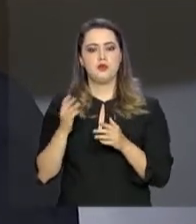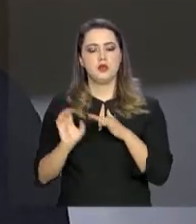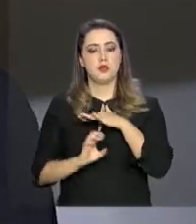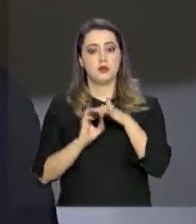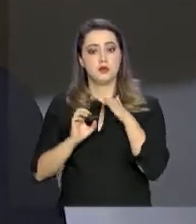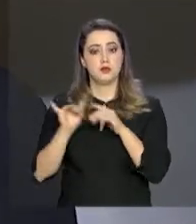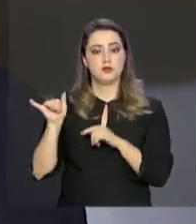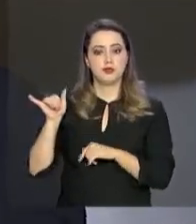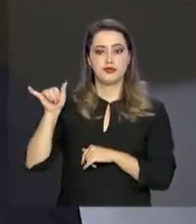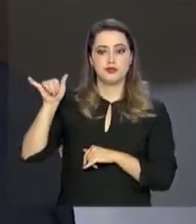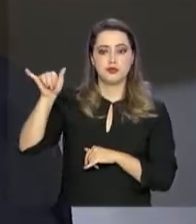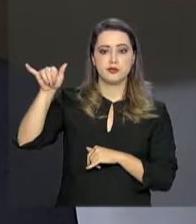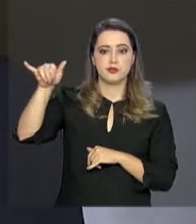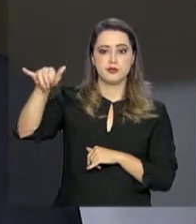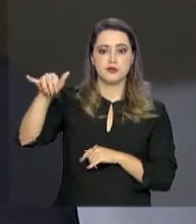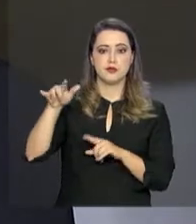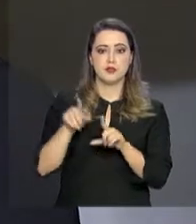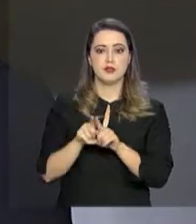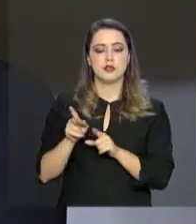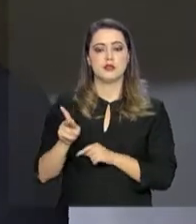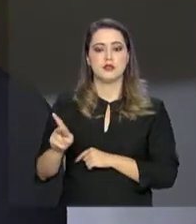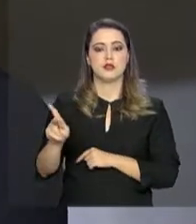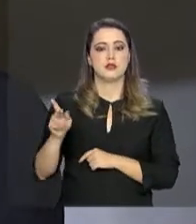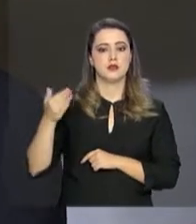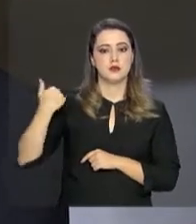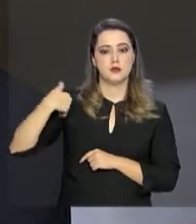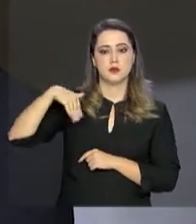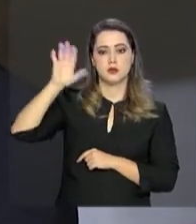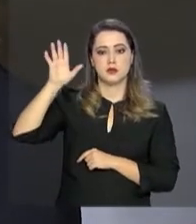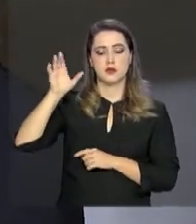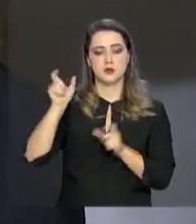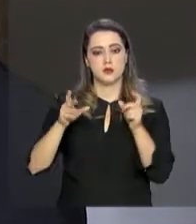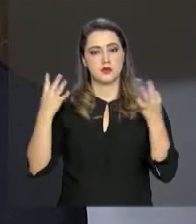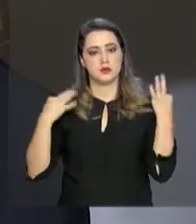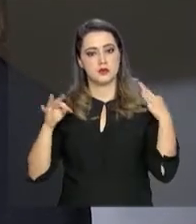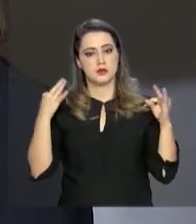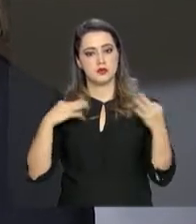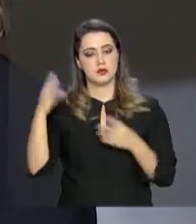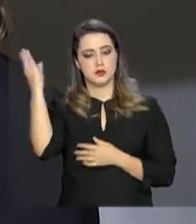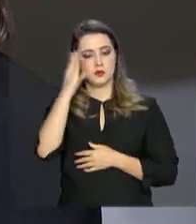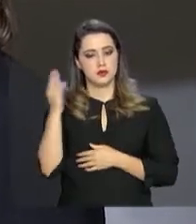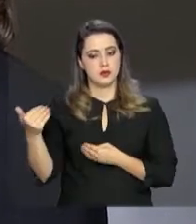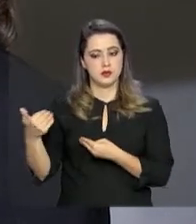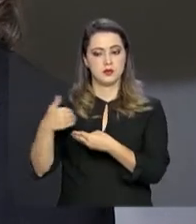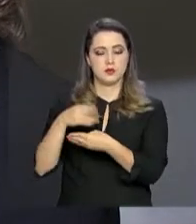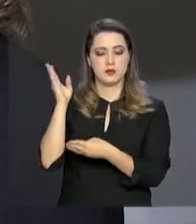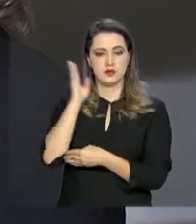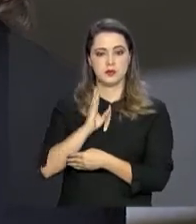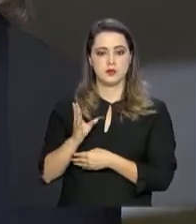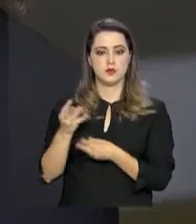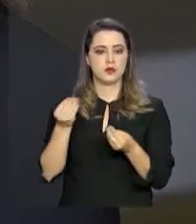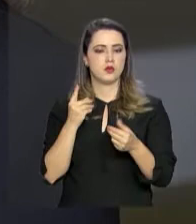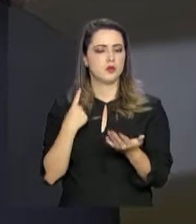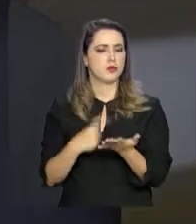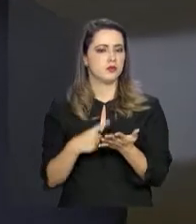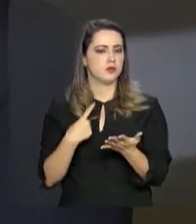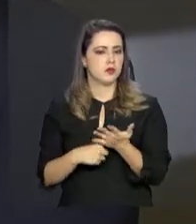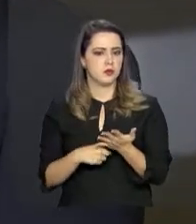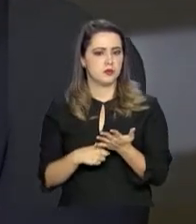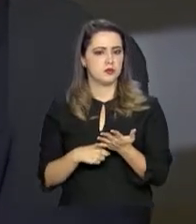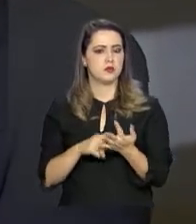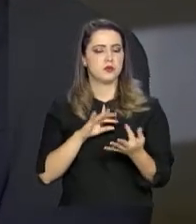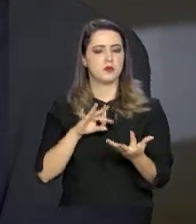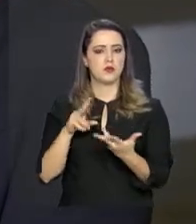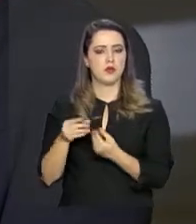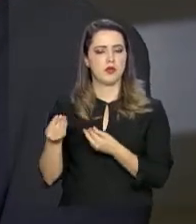aéreas, para que cada vez mais turistas brasileiros venham para o Brasil. Quanto à agenda de eventos internacionais, como a